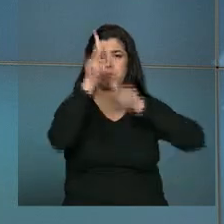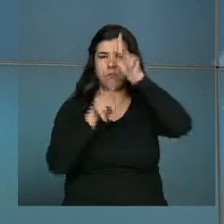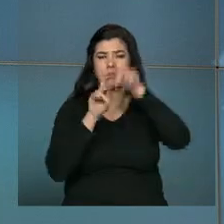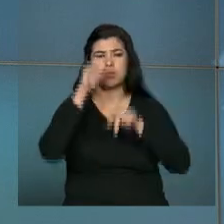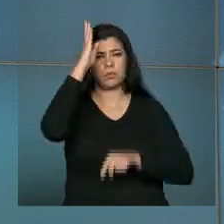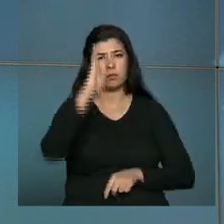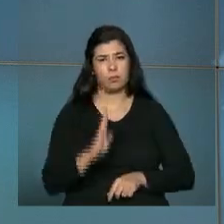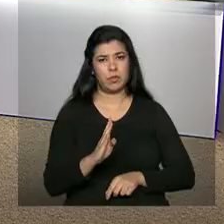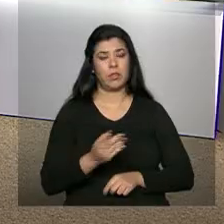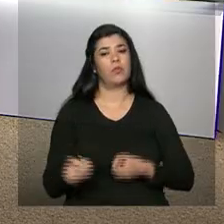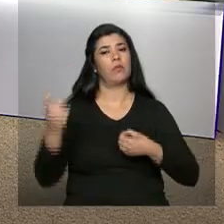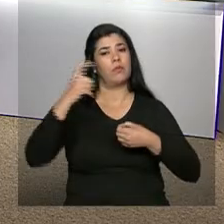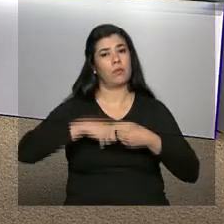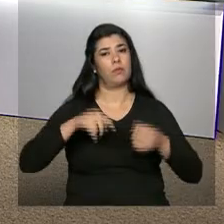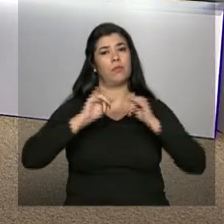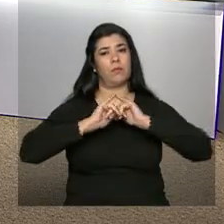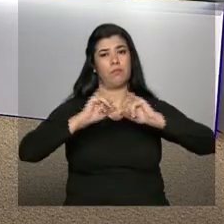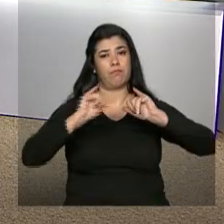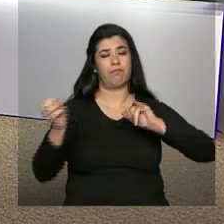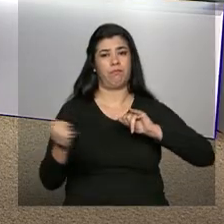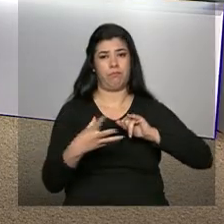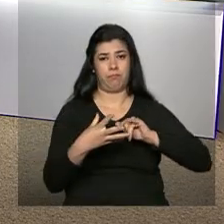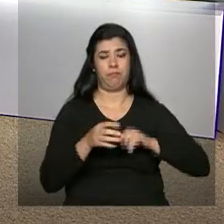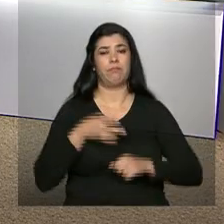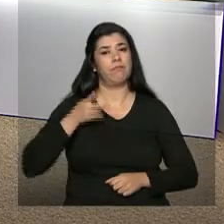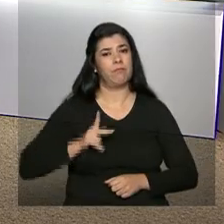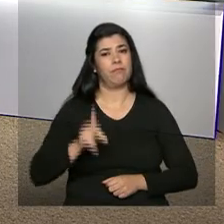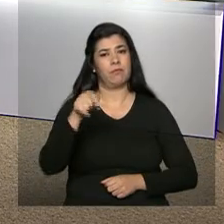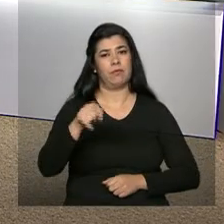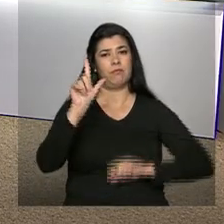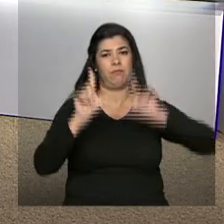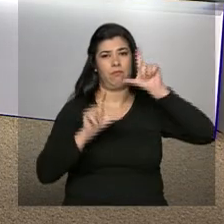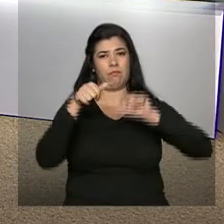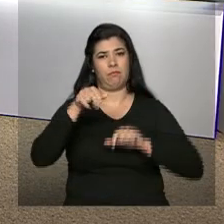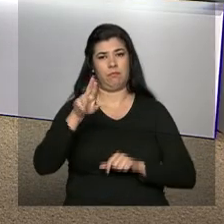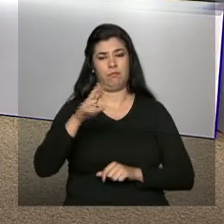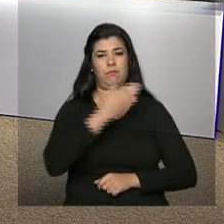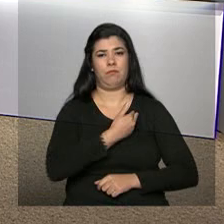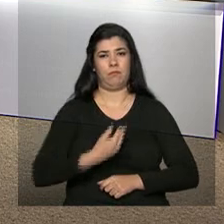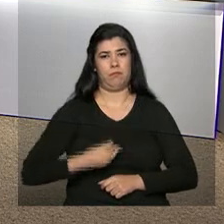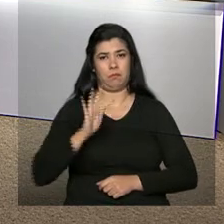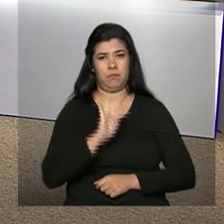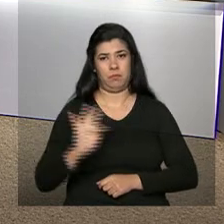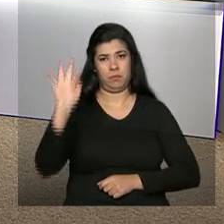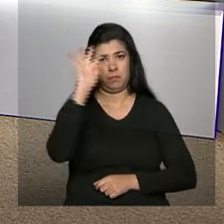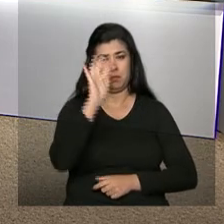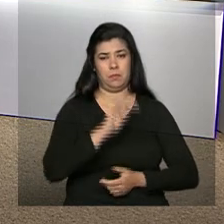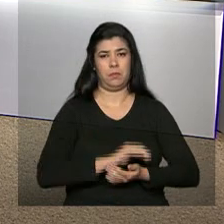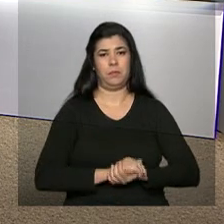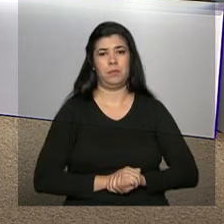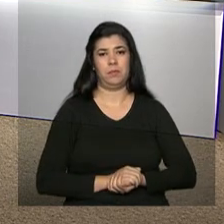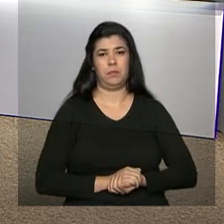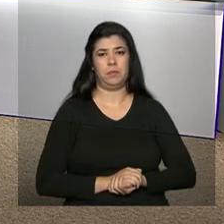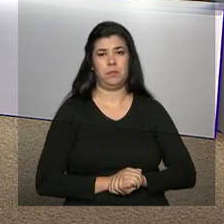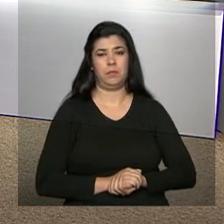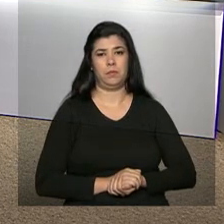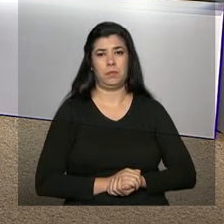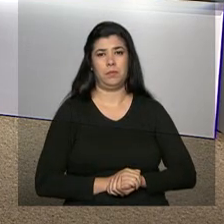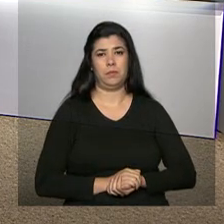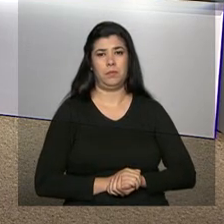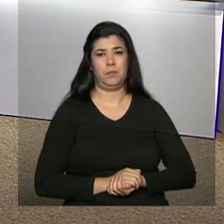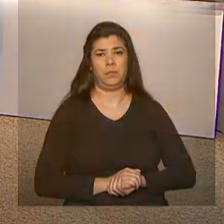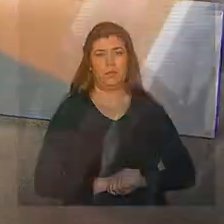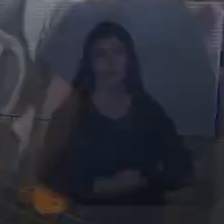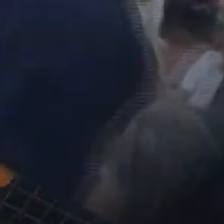brasileira. E nós podemos voltar a qualquer momento com outras informações. Continue com a gente, NBR, a TV do Governo Federal.